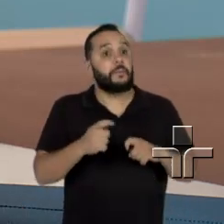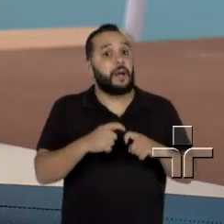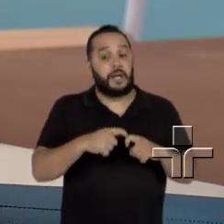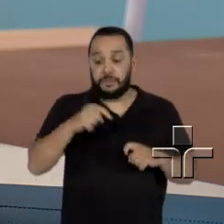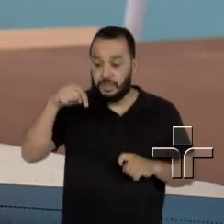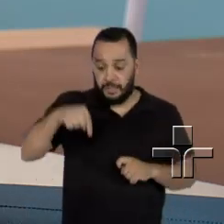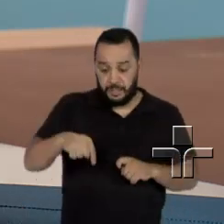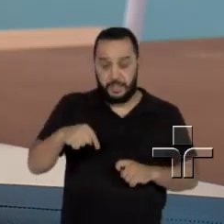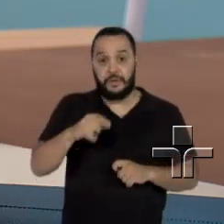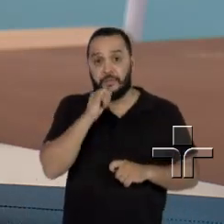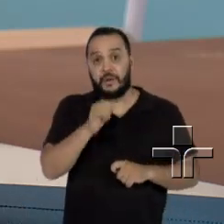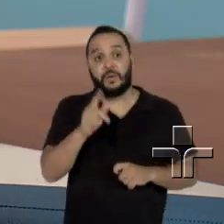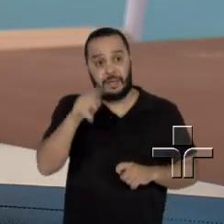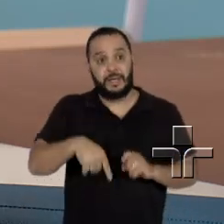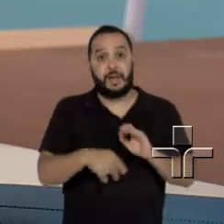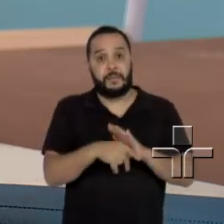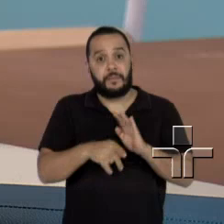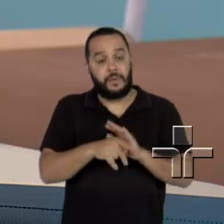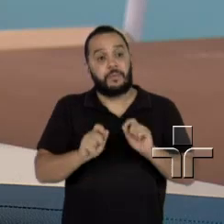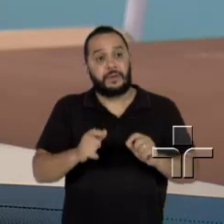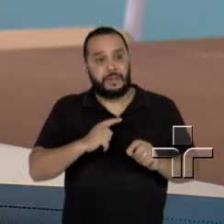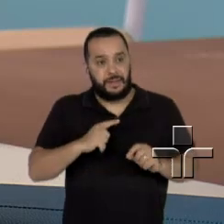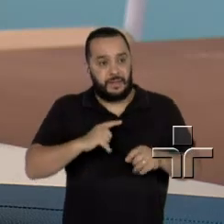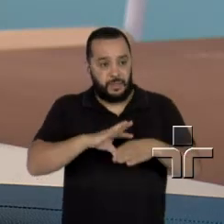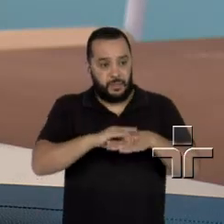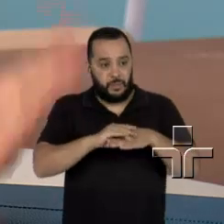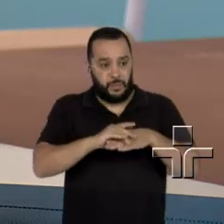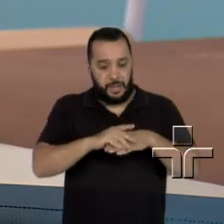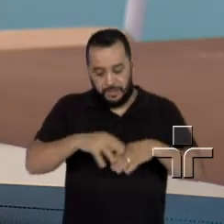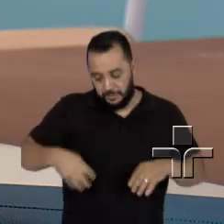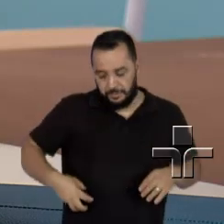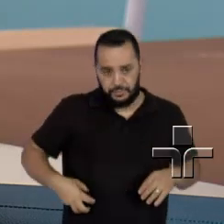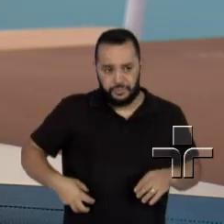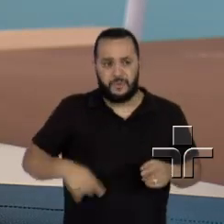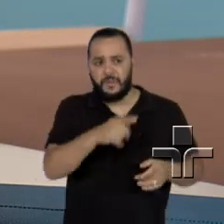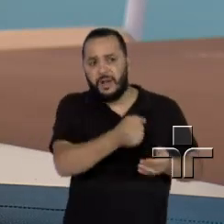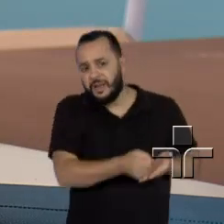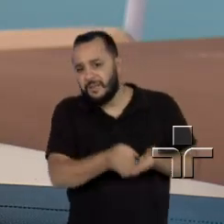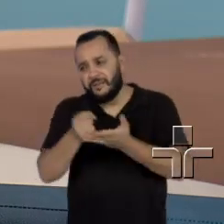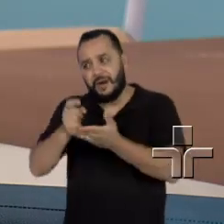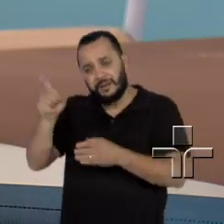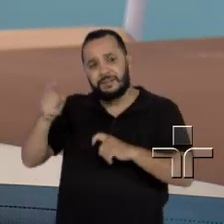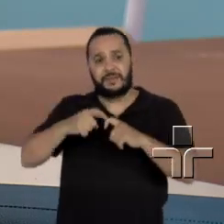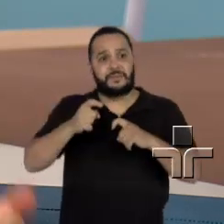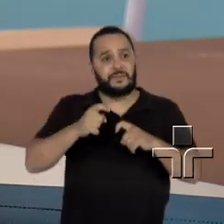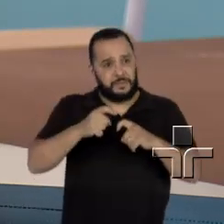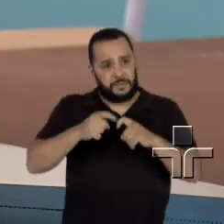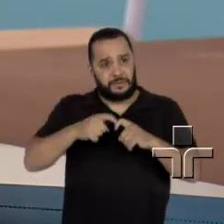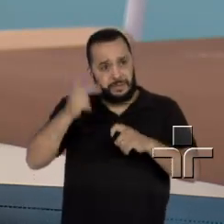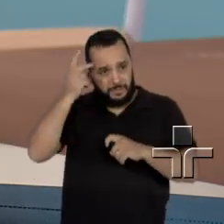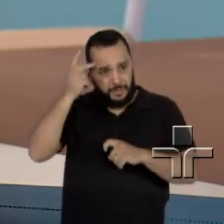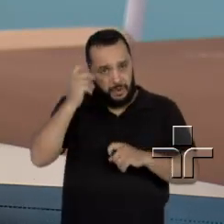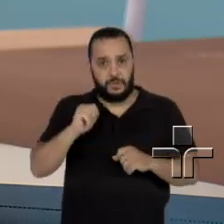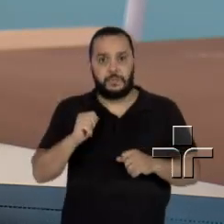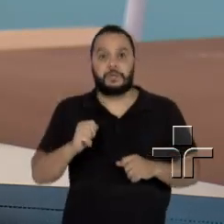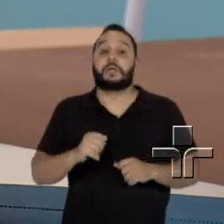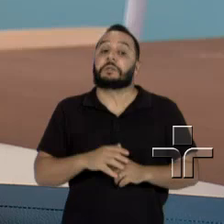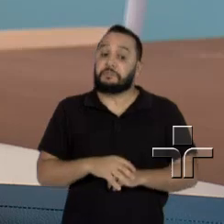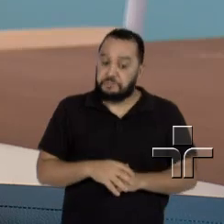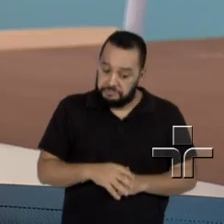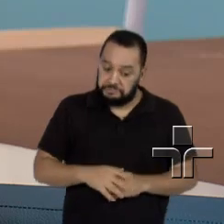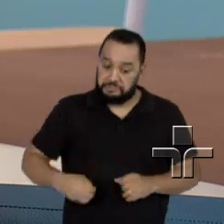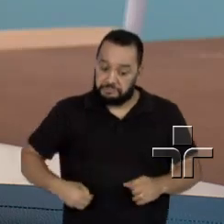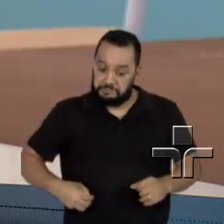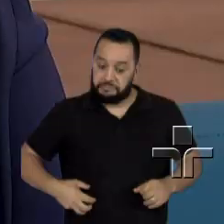interior falou que é um cisto, aí foi crescendo, aí, mamãe, vou te levar para São Paulo. Chegou aqui em São Paulo, o médico falou, é, doutor, o